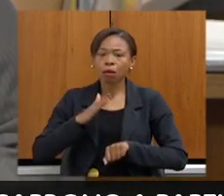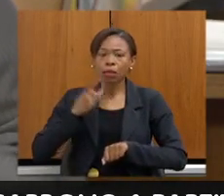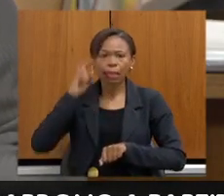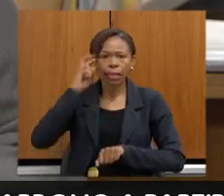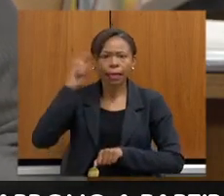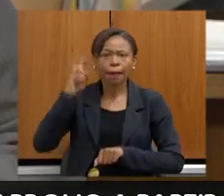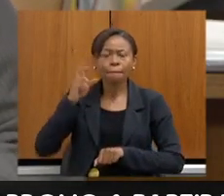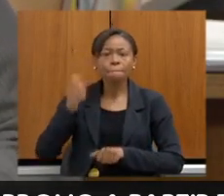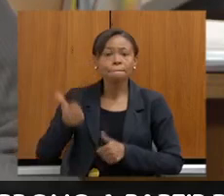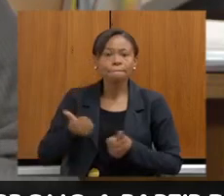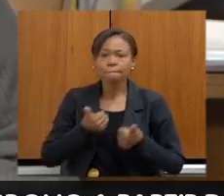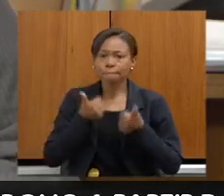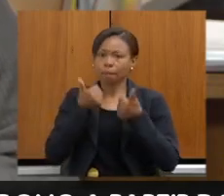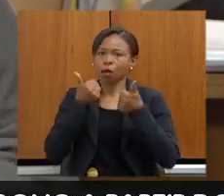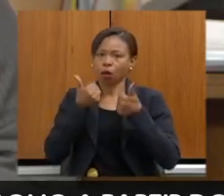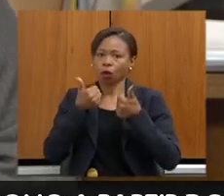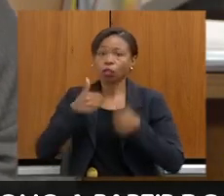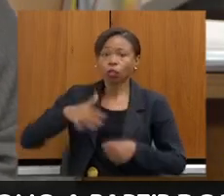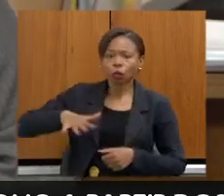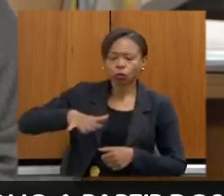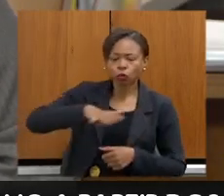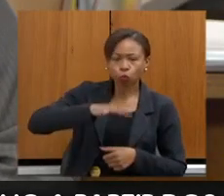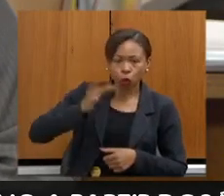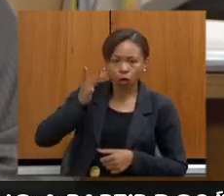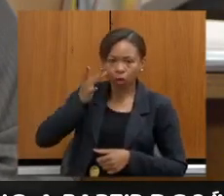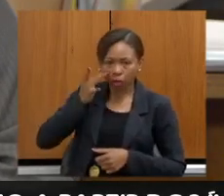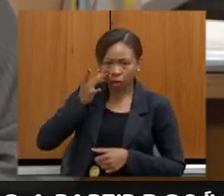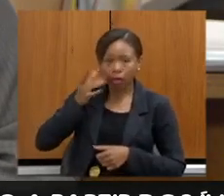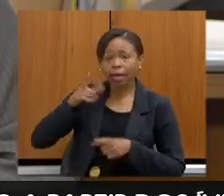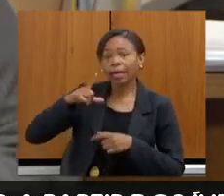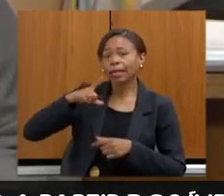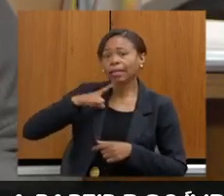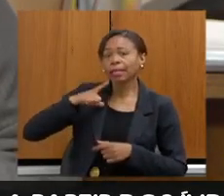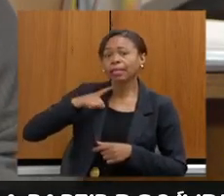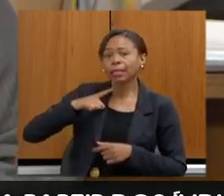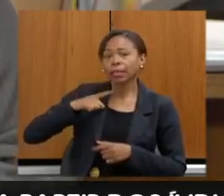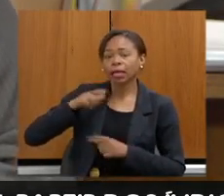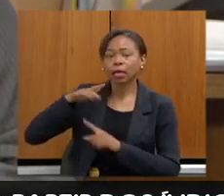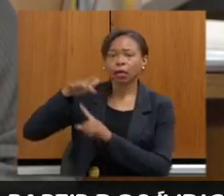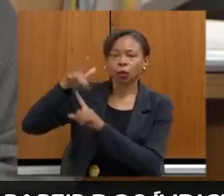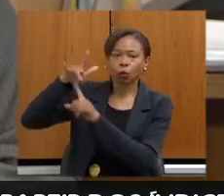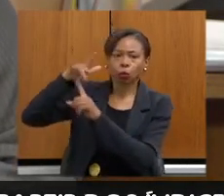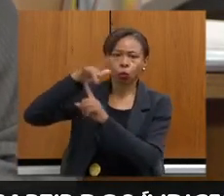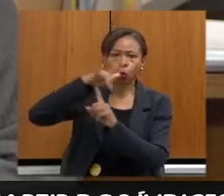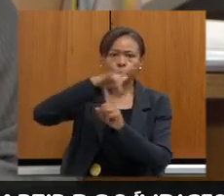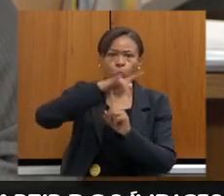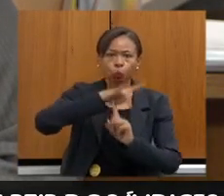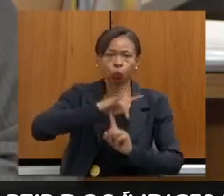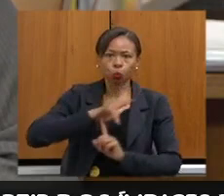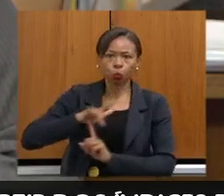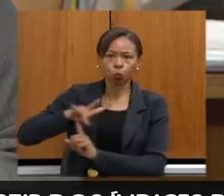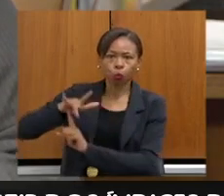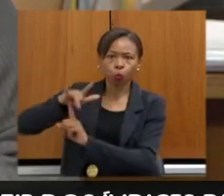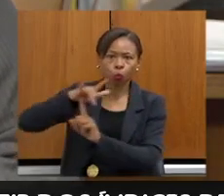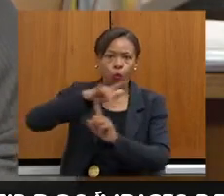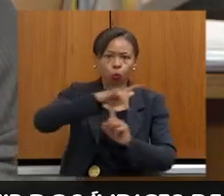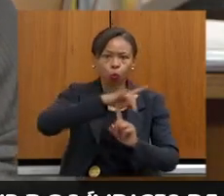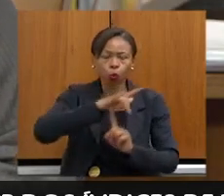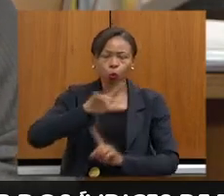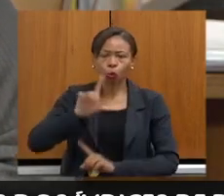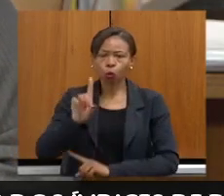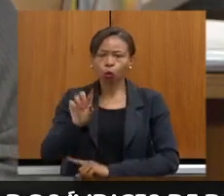Além, em campo, nós temos aí o uso de drones, que faz a